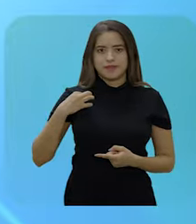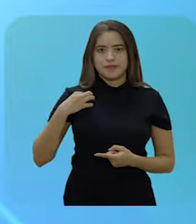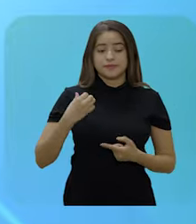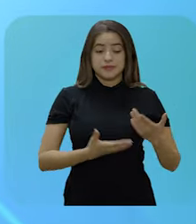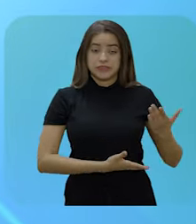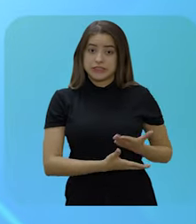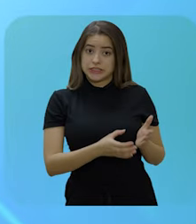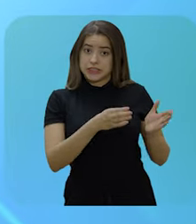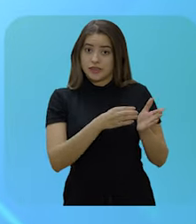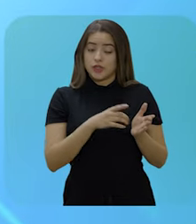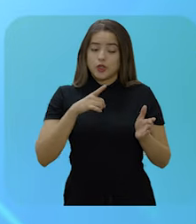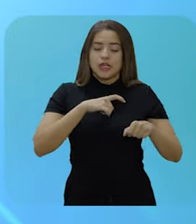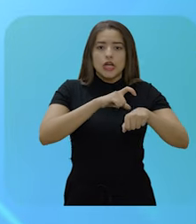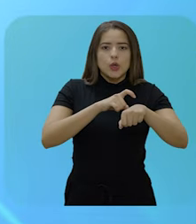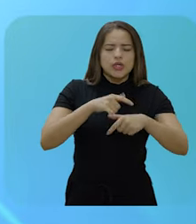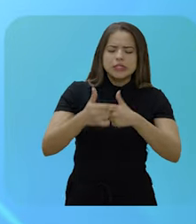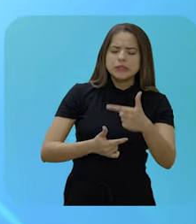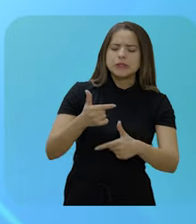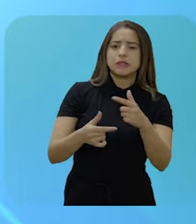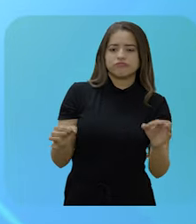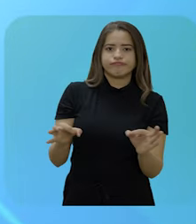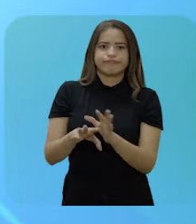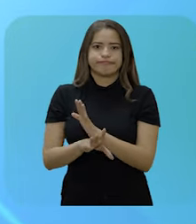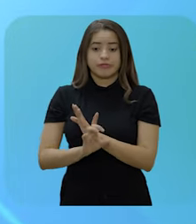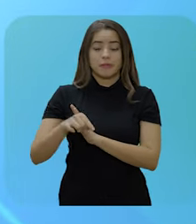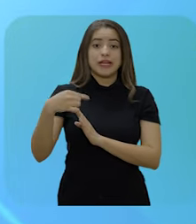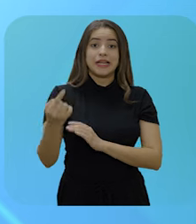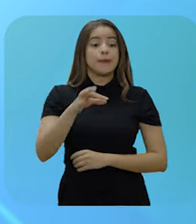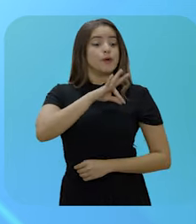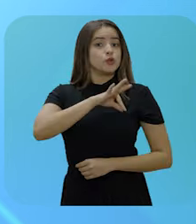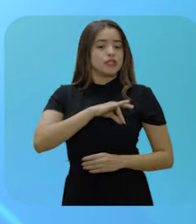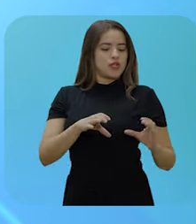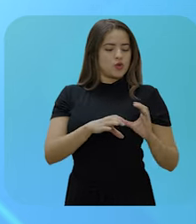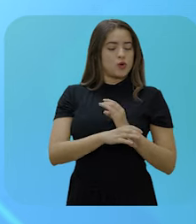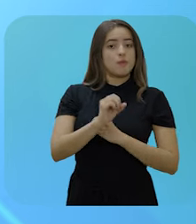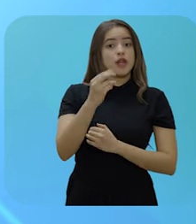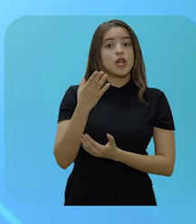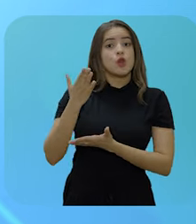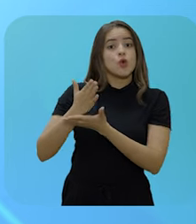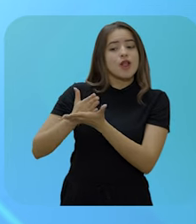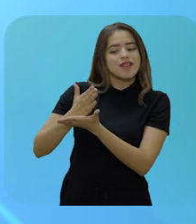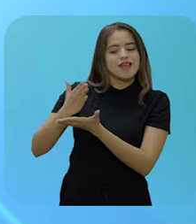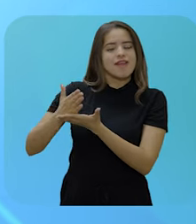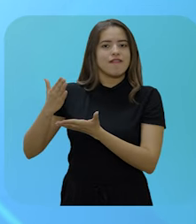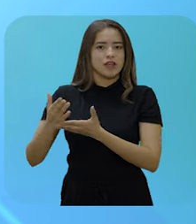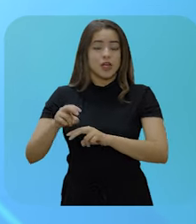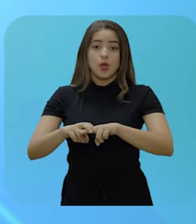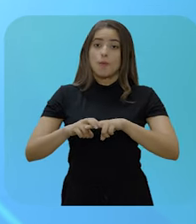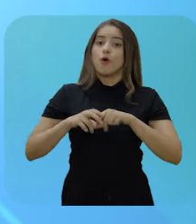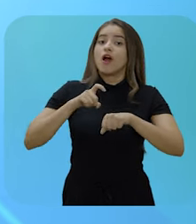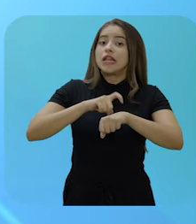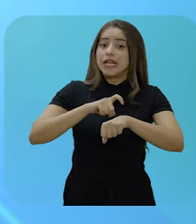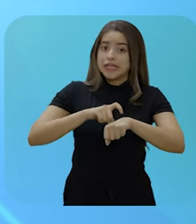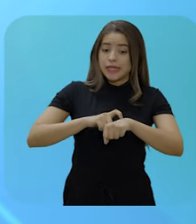Voluntária Passagem do servidor da atividade para inatividade, com proventos integrais ou proporcionais, por ter